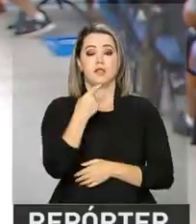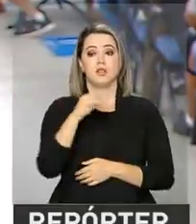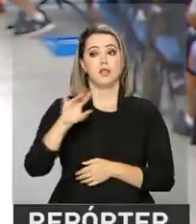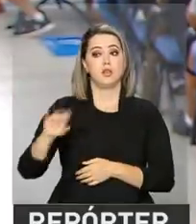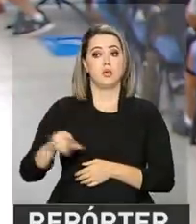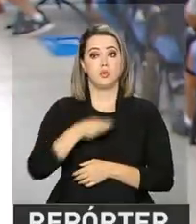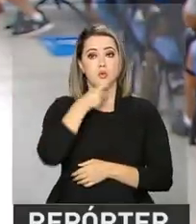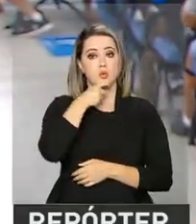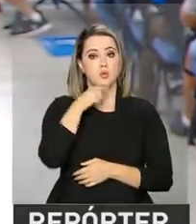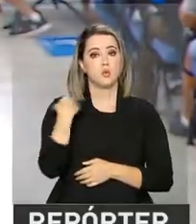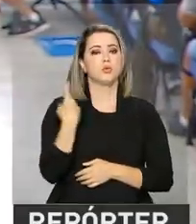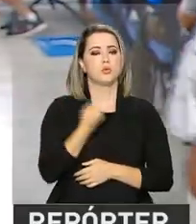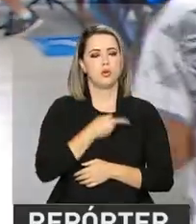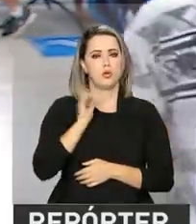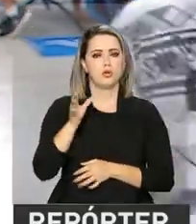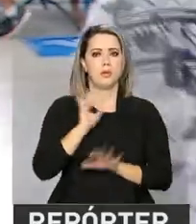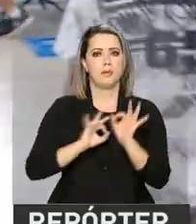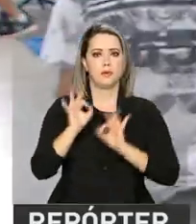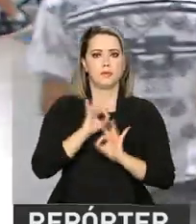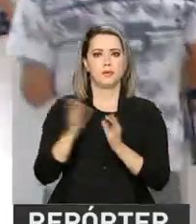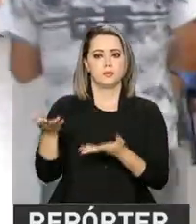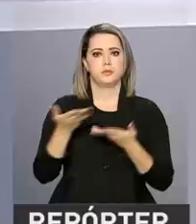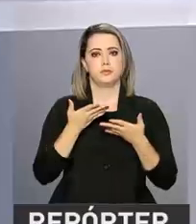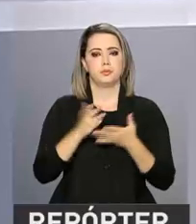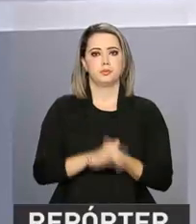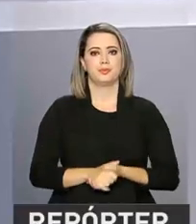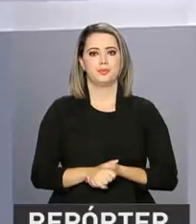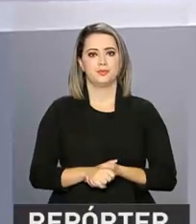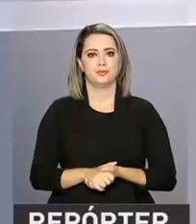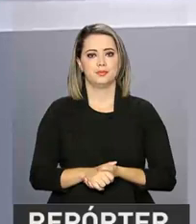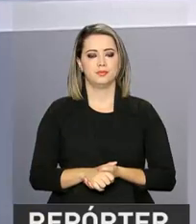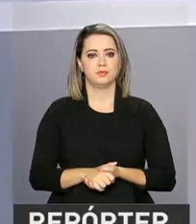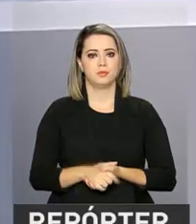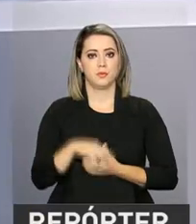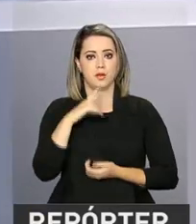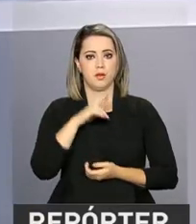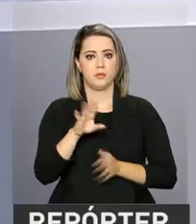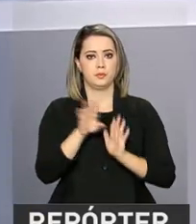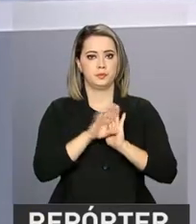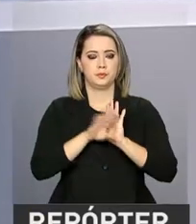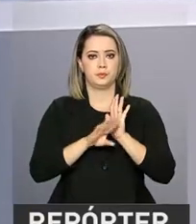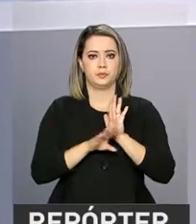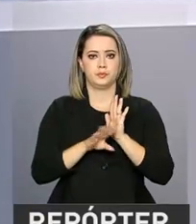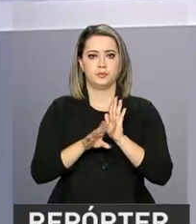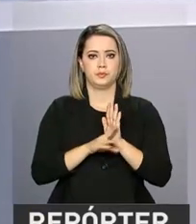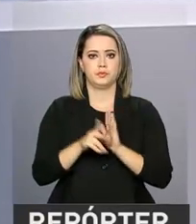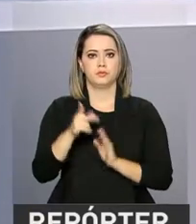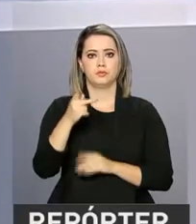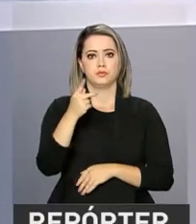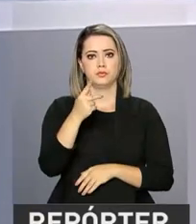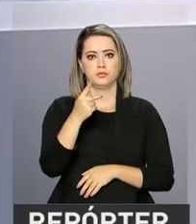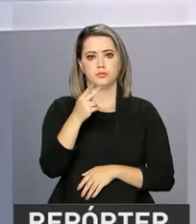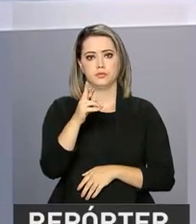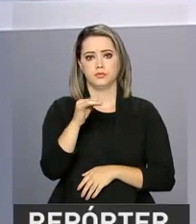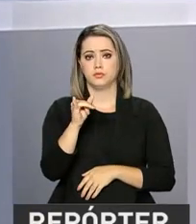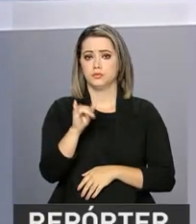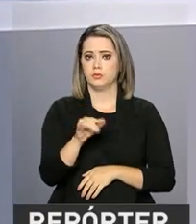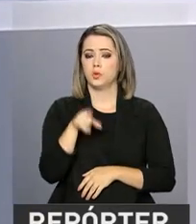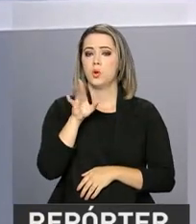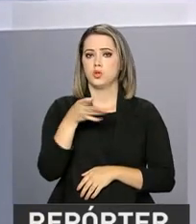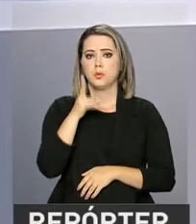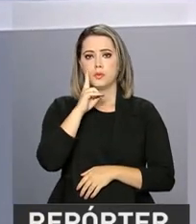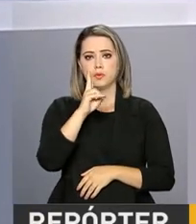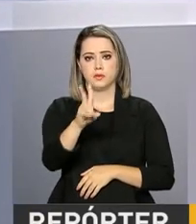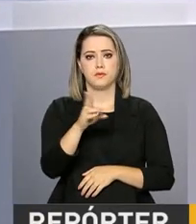Nós estamos preparados para recebê-los com a melhor maneira possível. O resultado do programa Universidade para Todos já pode ser